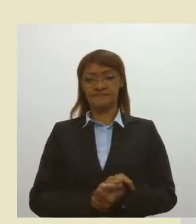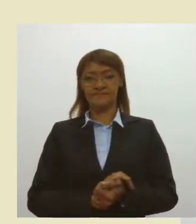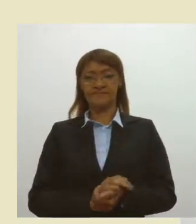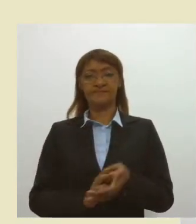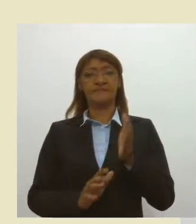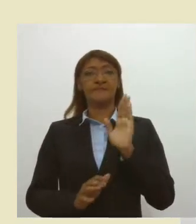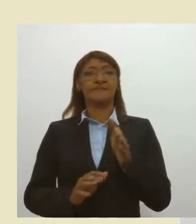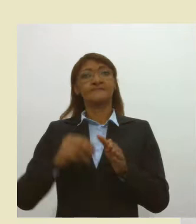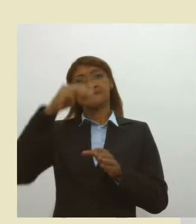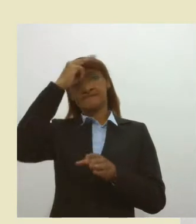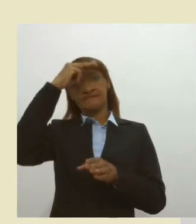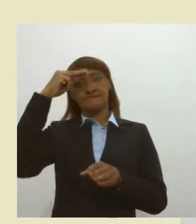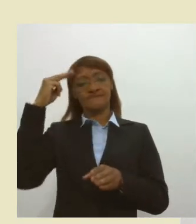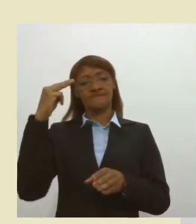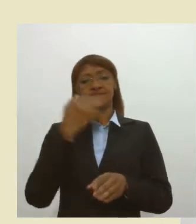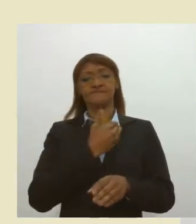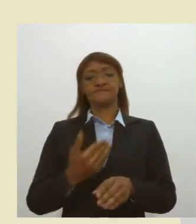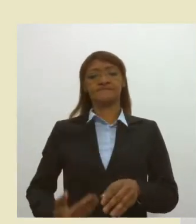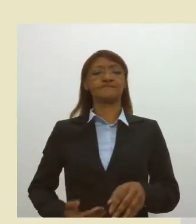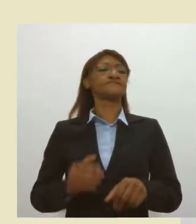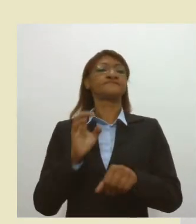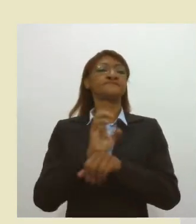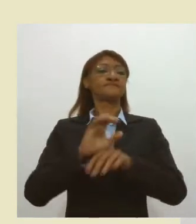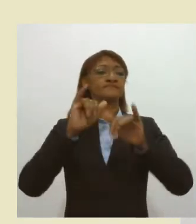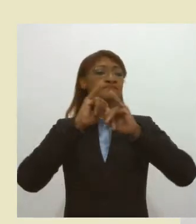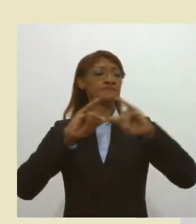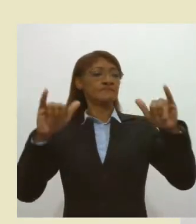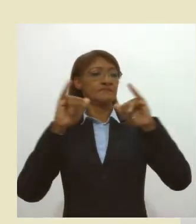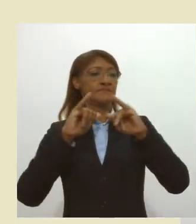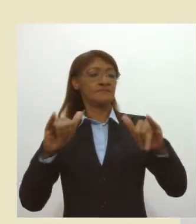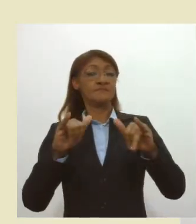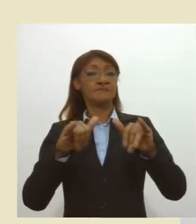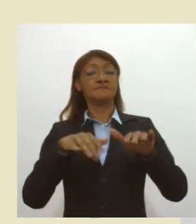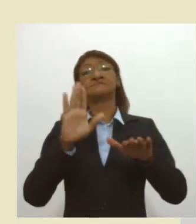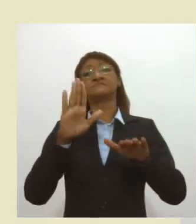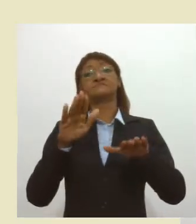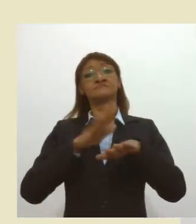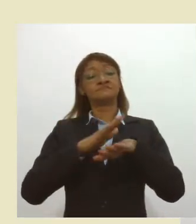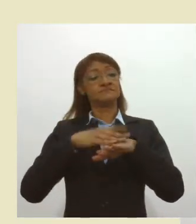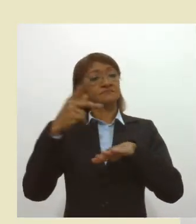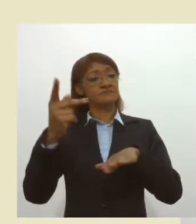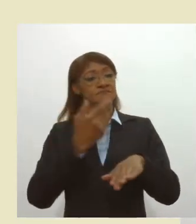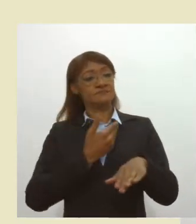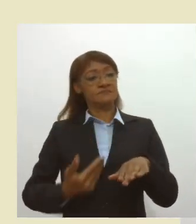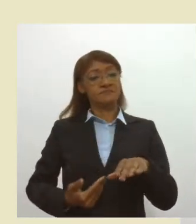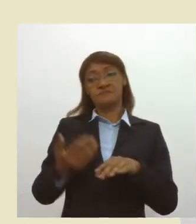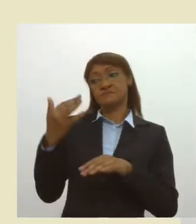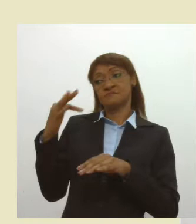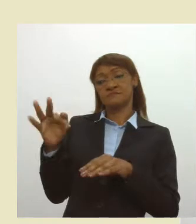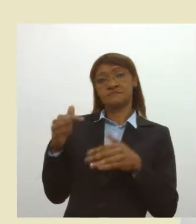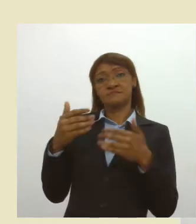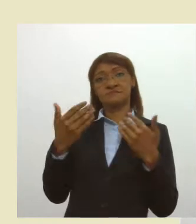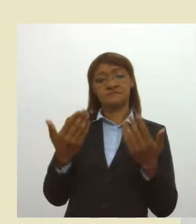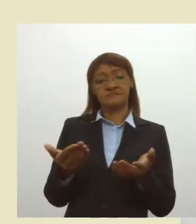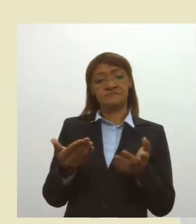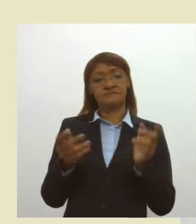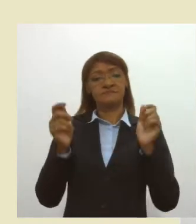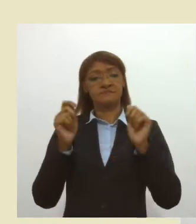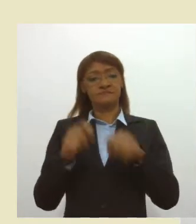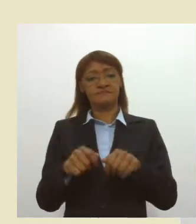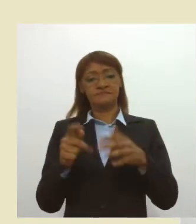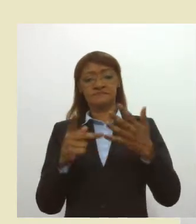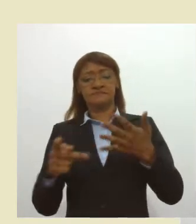com Maria Mendonça, o governo estadual informou que depende do governo federal, ou seja, da inserção dessa